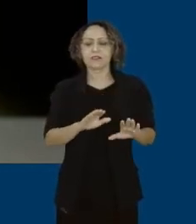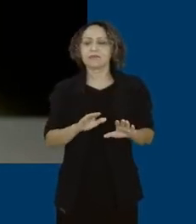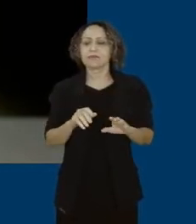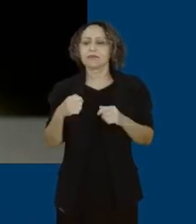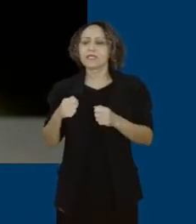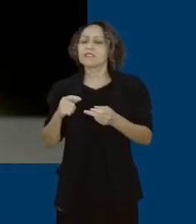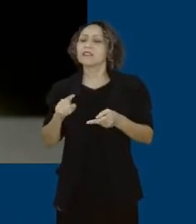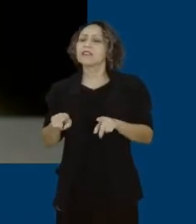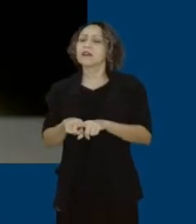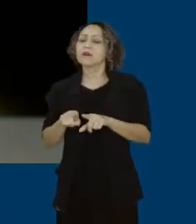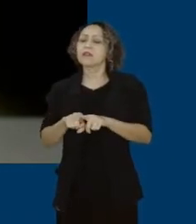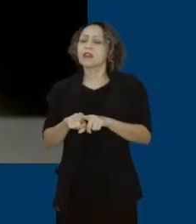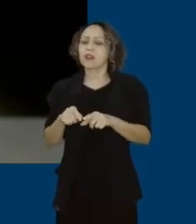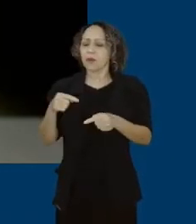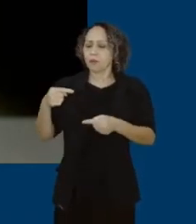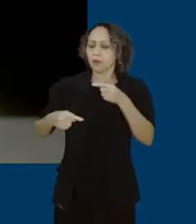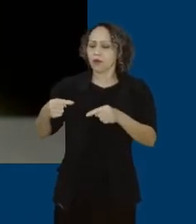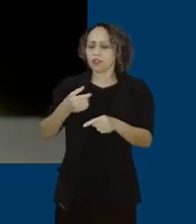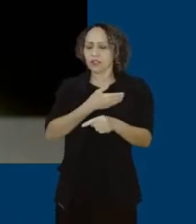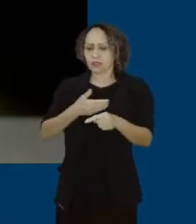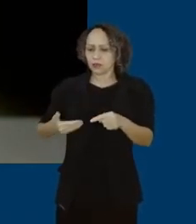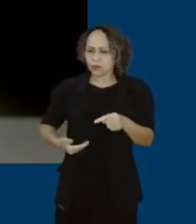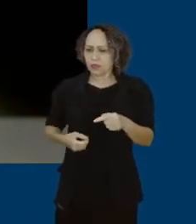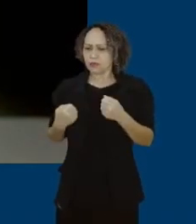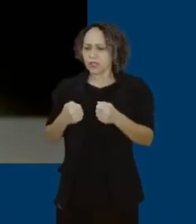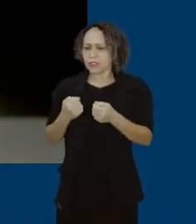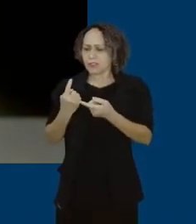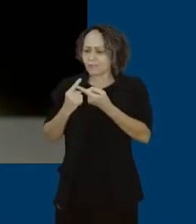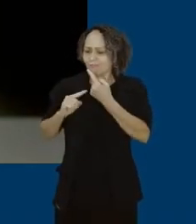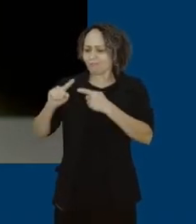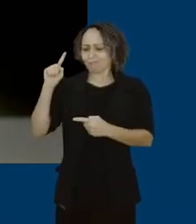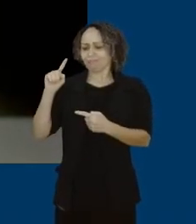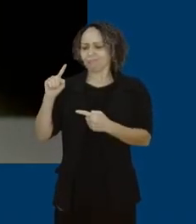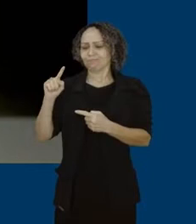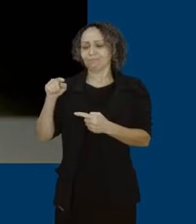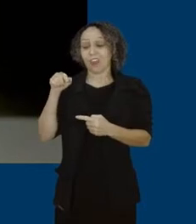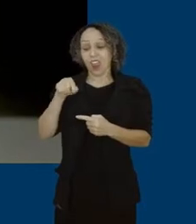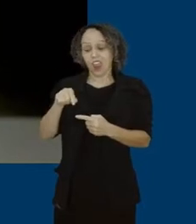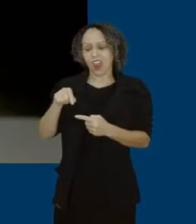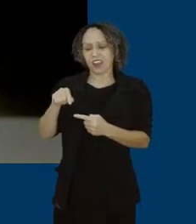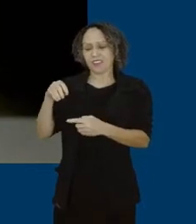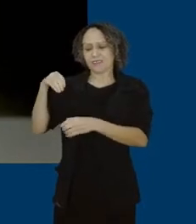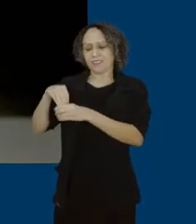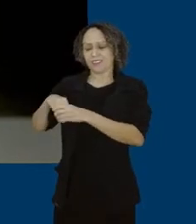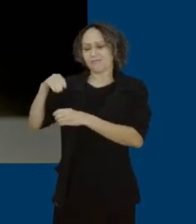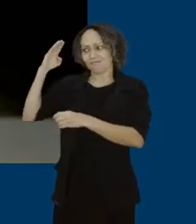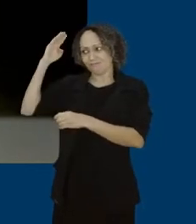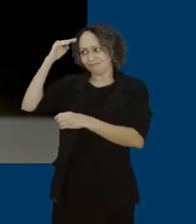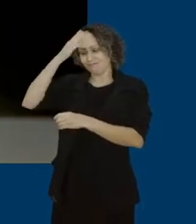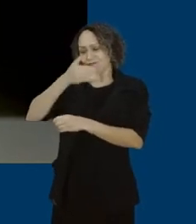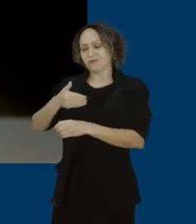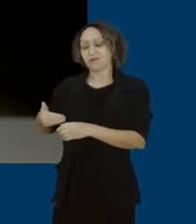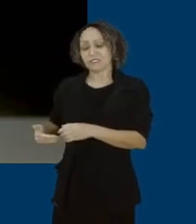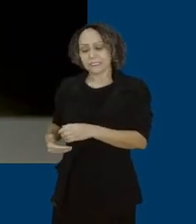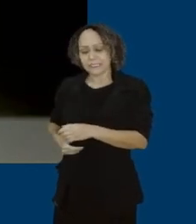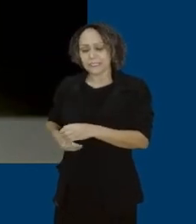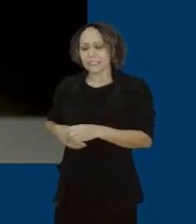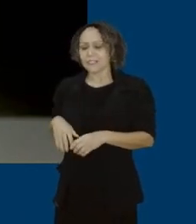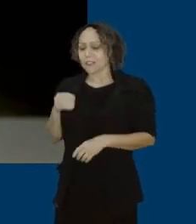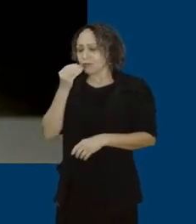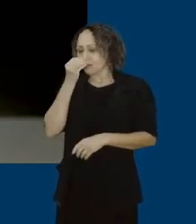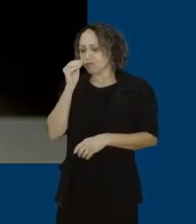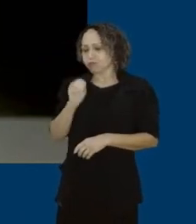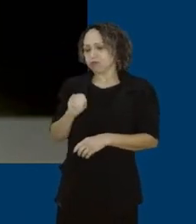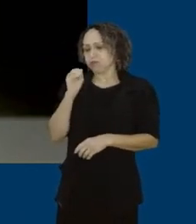reconstruir as políticas públicas que no governo Bolsonaro tem sido deixadas para trás e